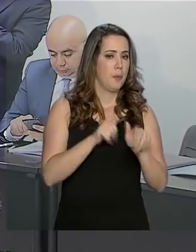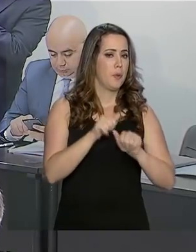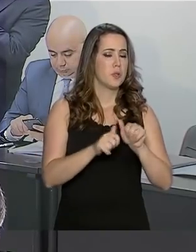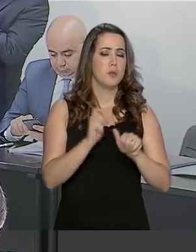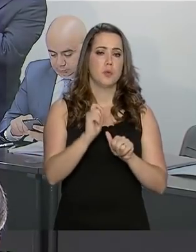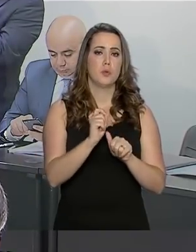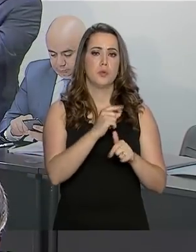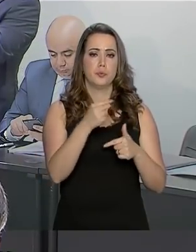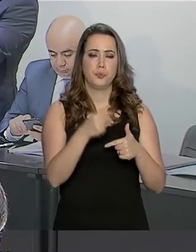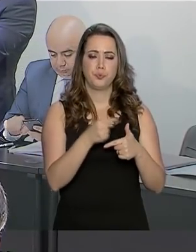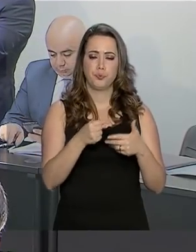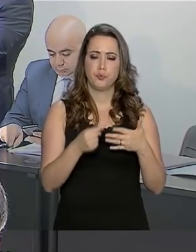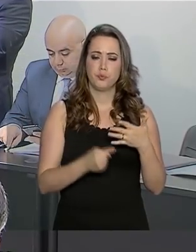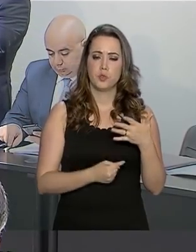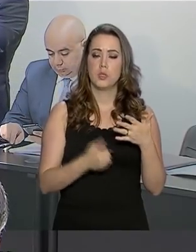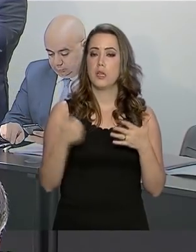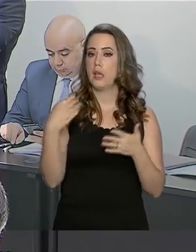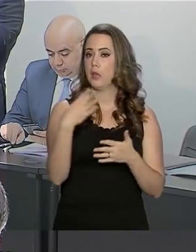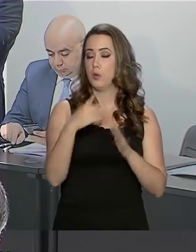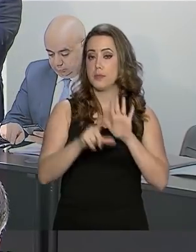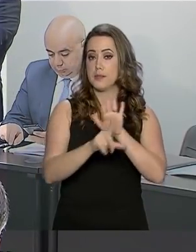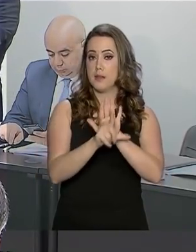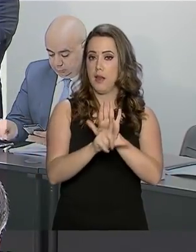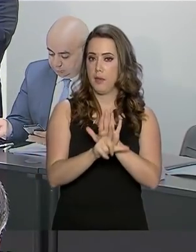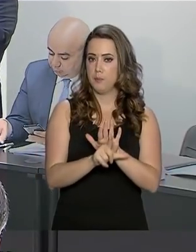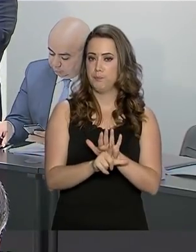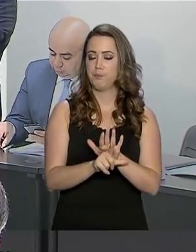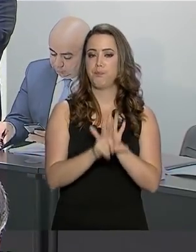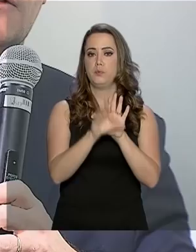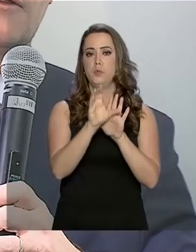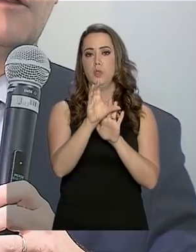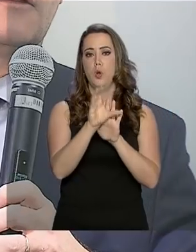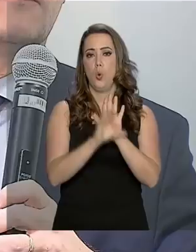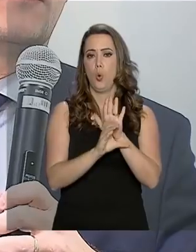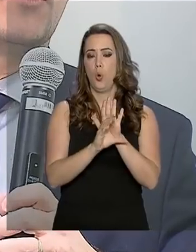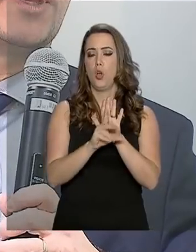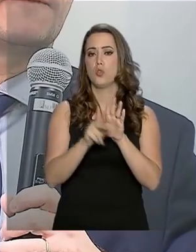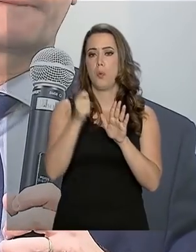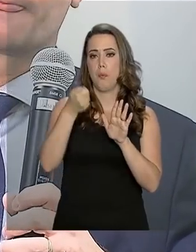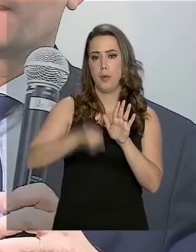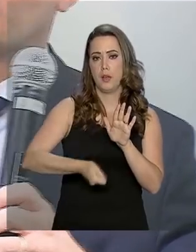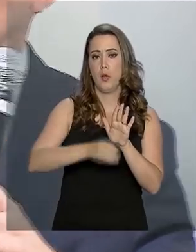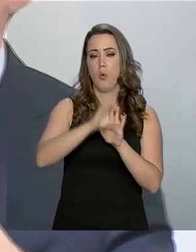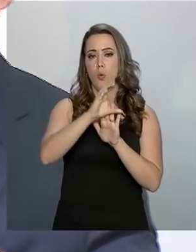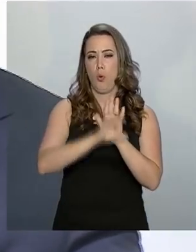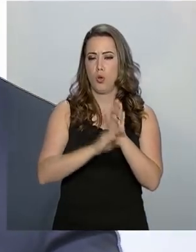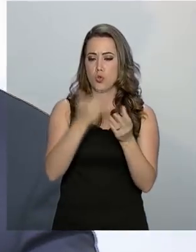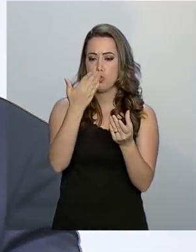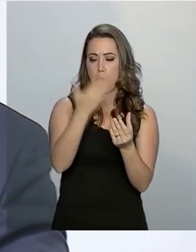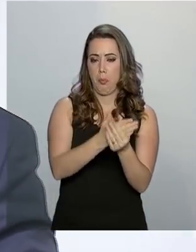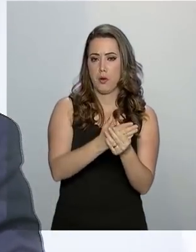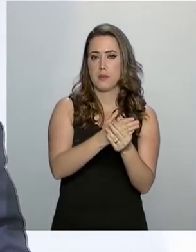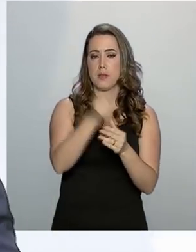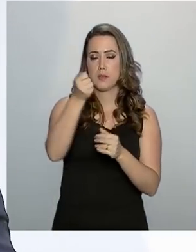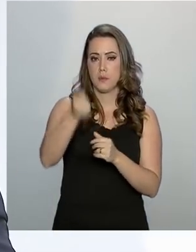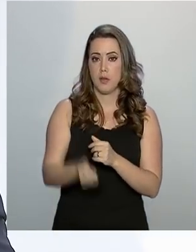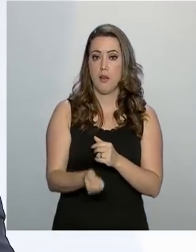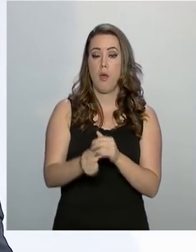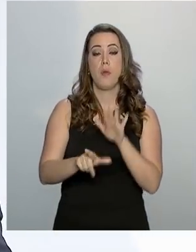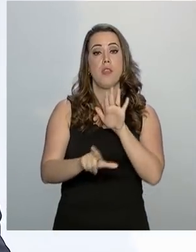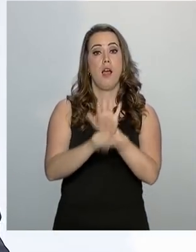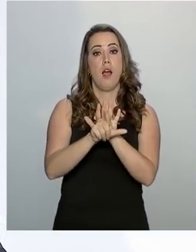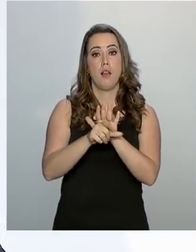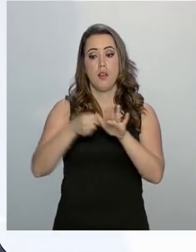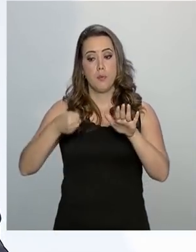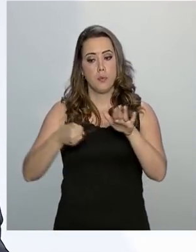e inclusões em 14 leis, como o Código Penal, o Código de Processo Penal e as leis de execução penal